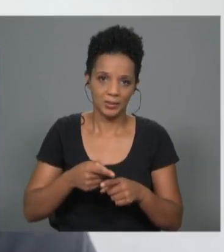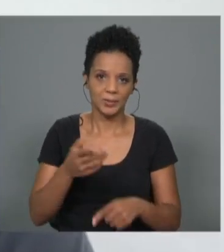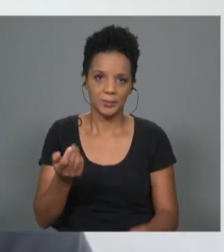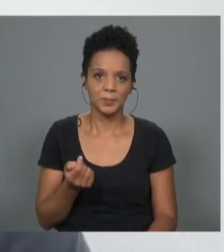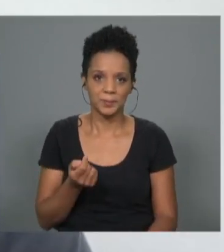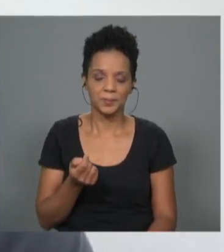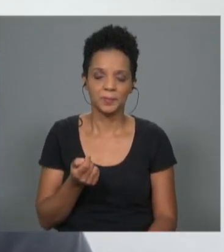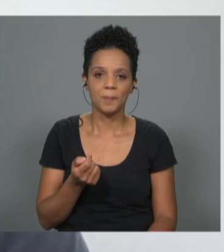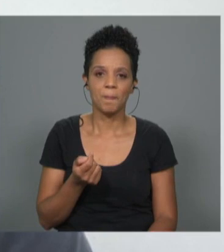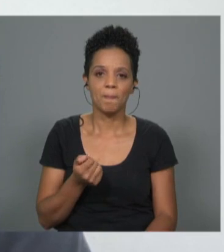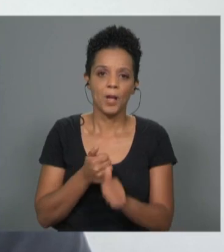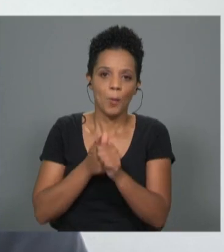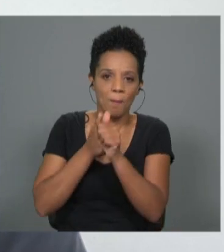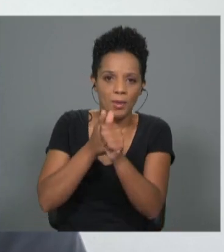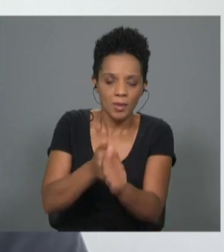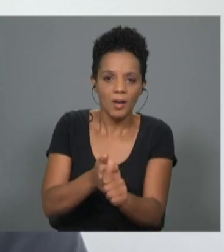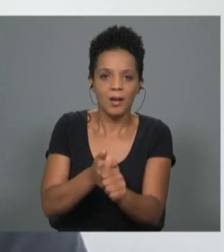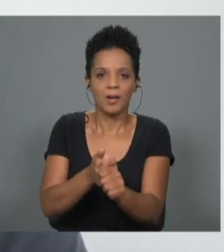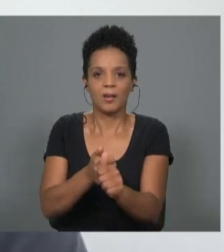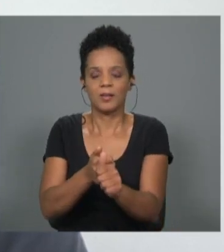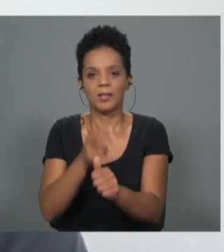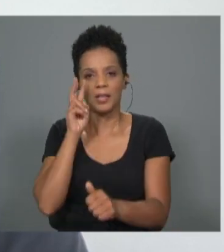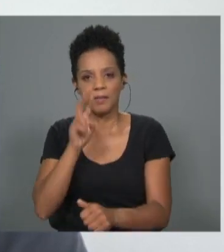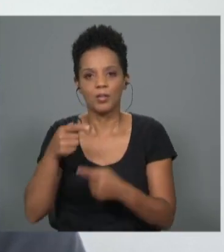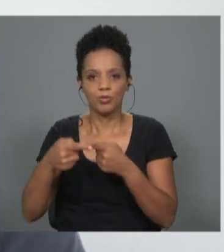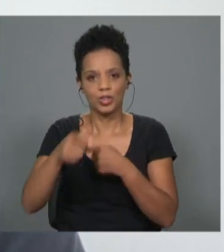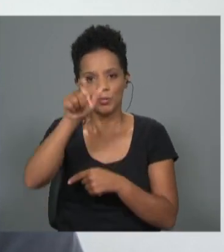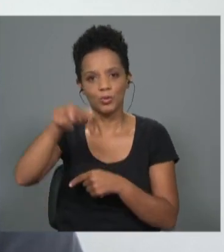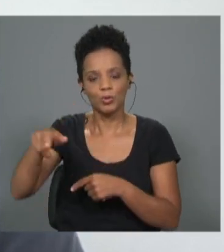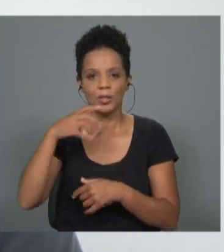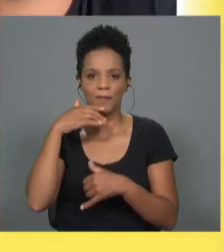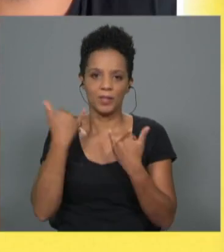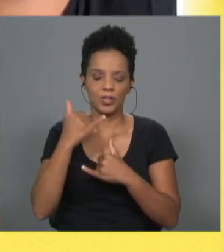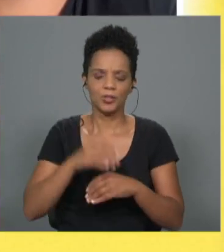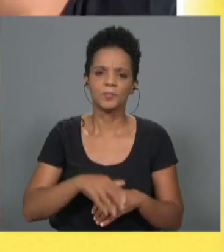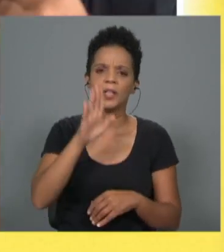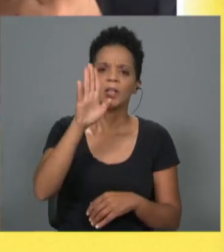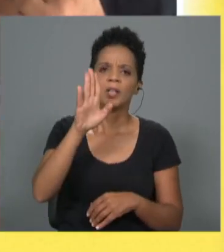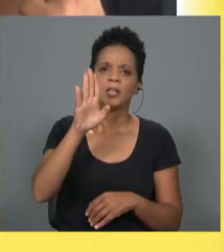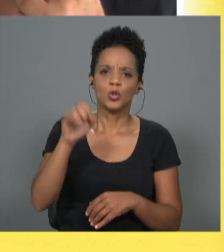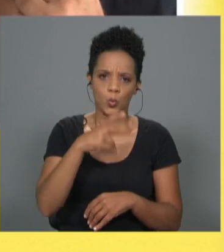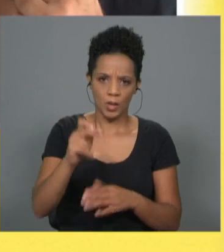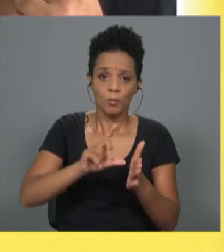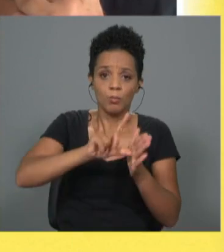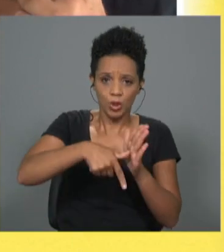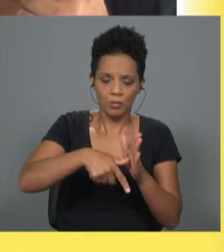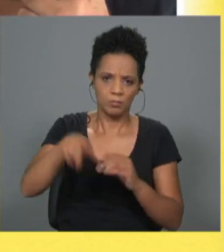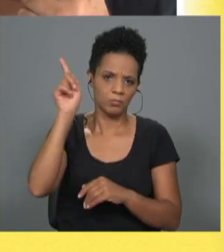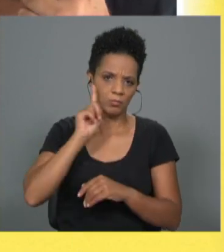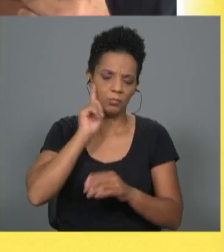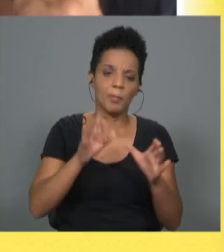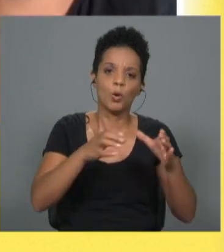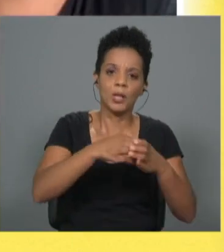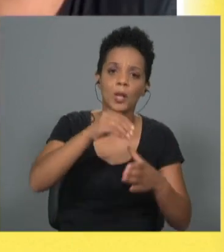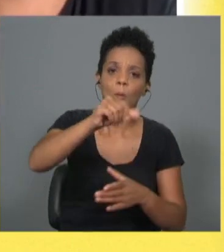acompanhar e ver pessoas felizes todos os dias. Joana, e estes projetos são muito úteis para as comunidades